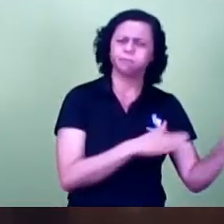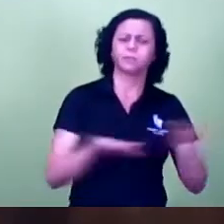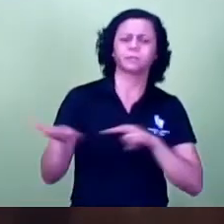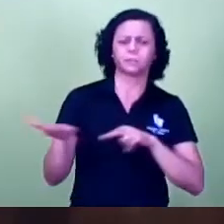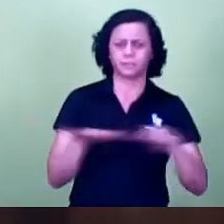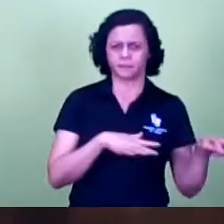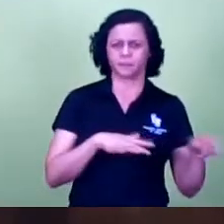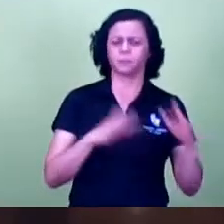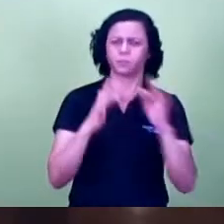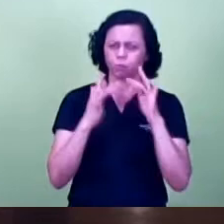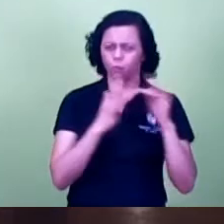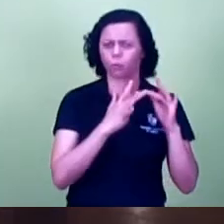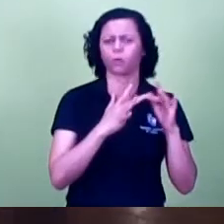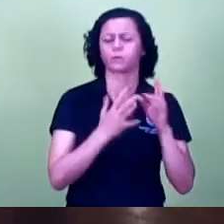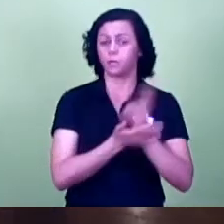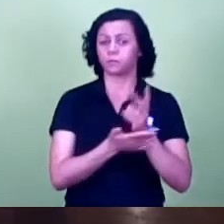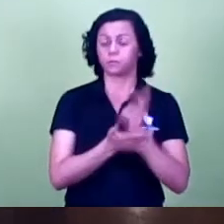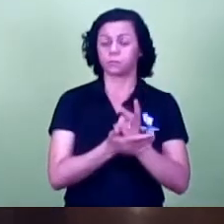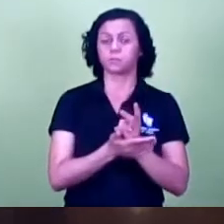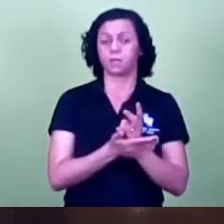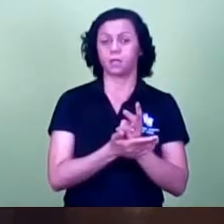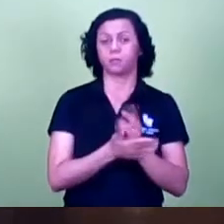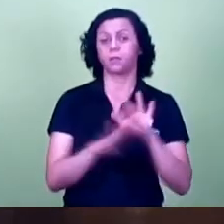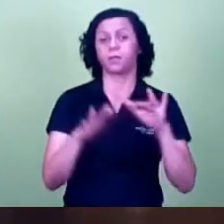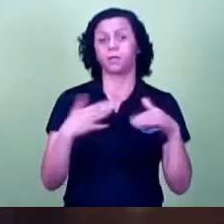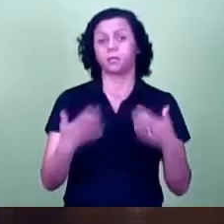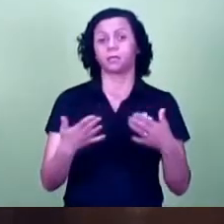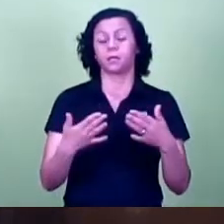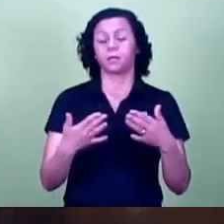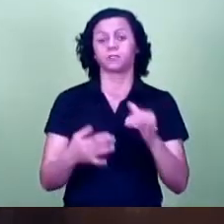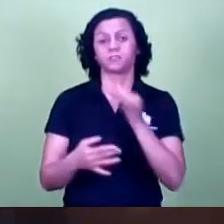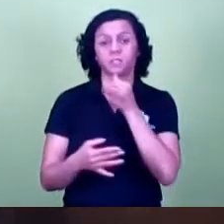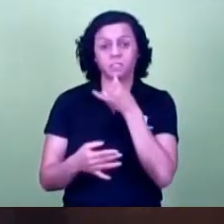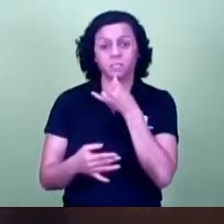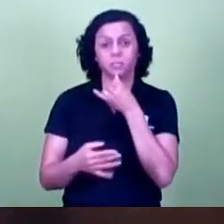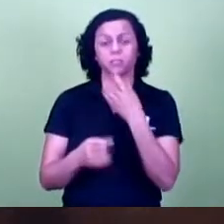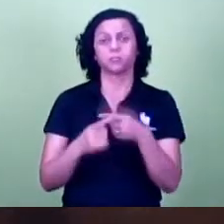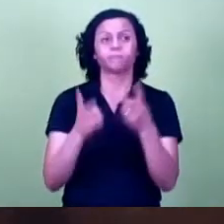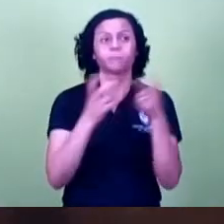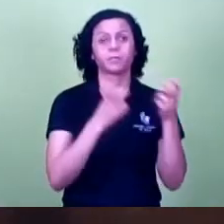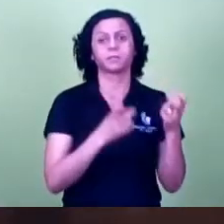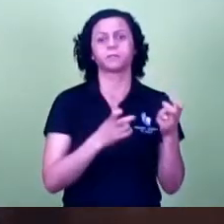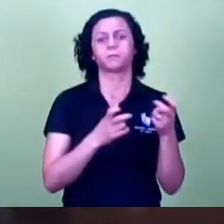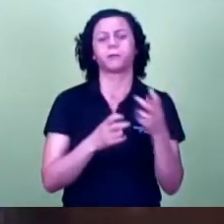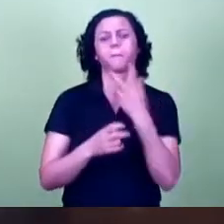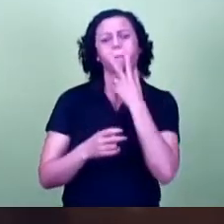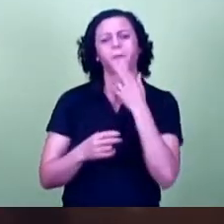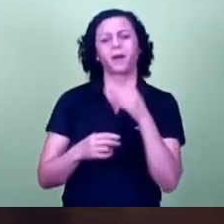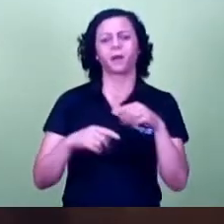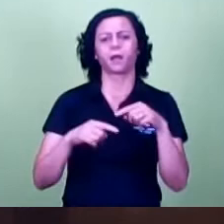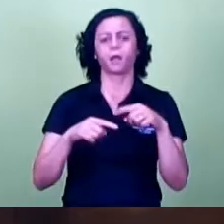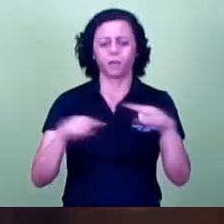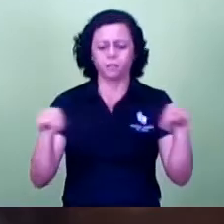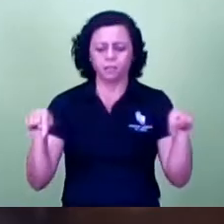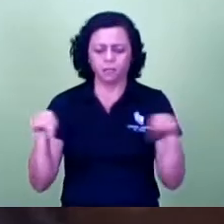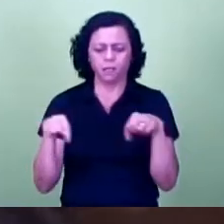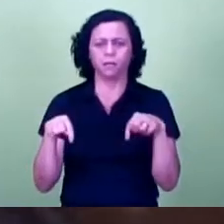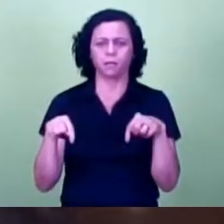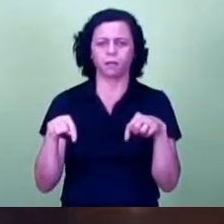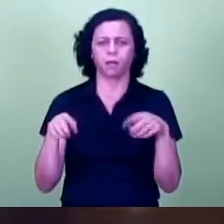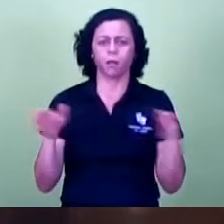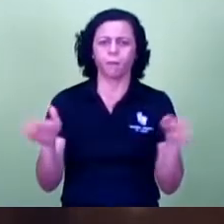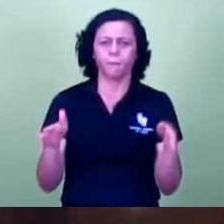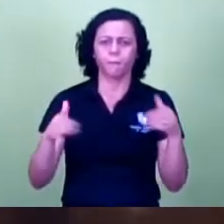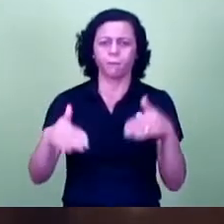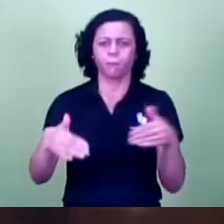em contato e infelizmente a fica chateado de ver o que viu, né? Parecia um curralzinho. Mas, parabéns a vossa excelência tem